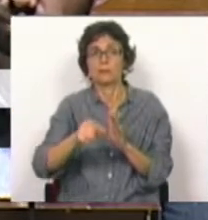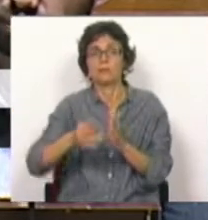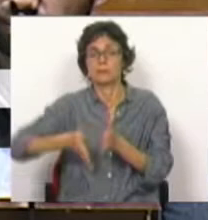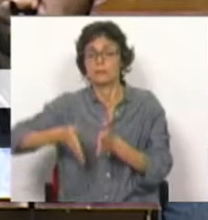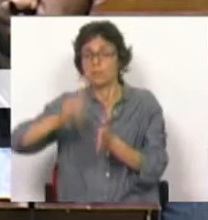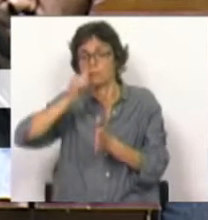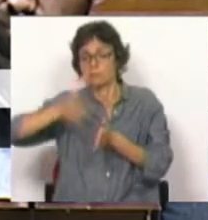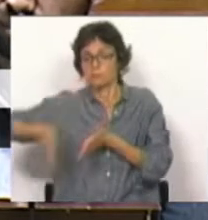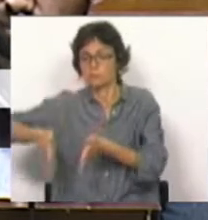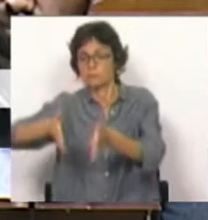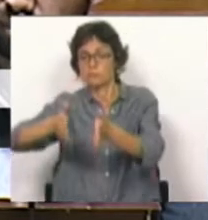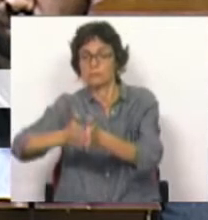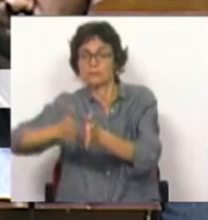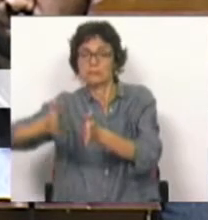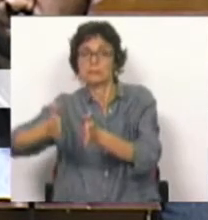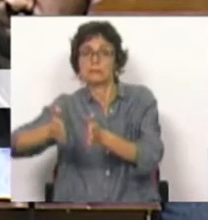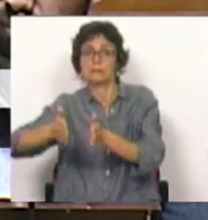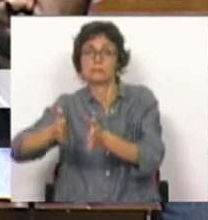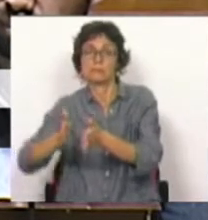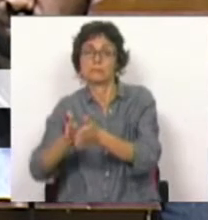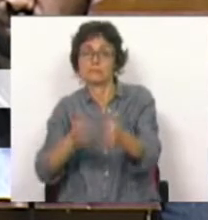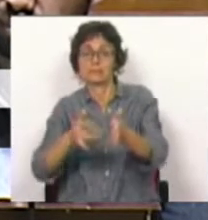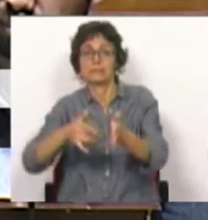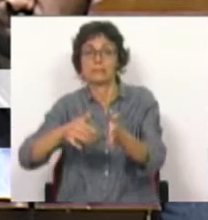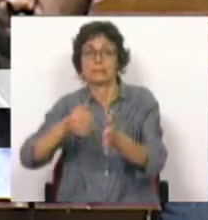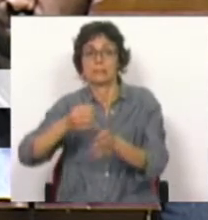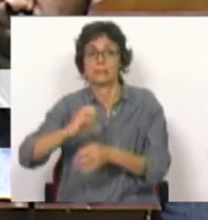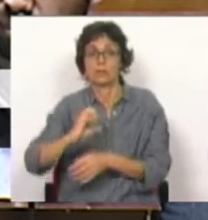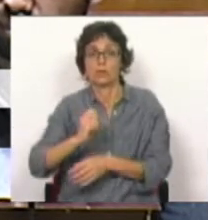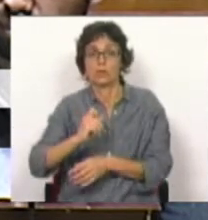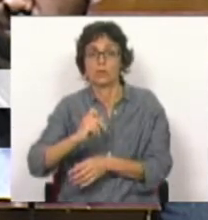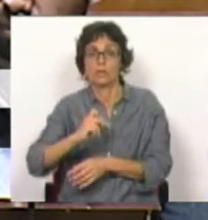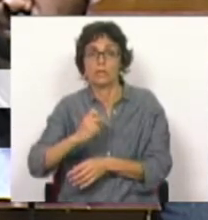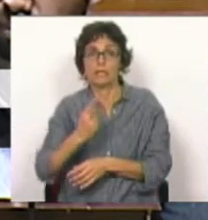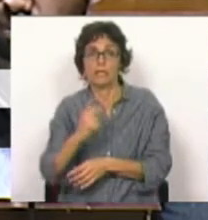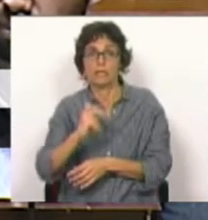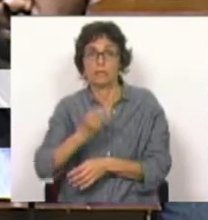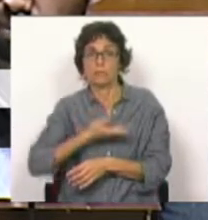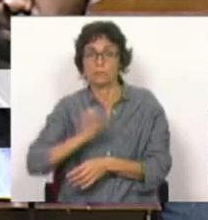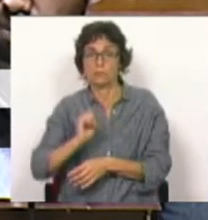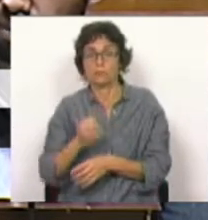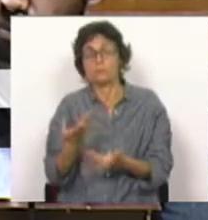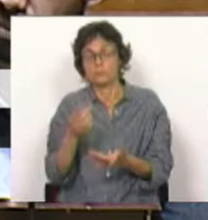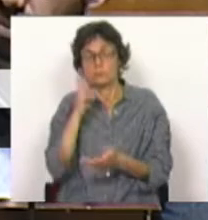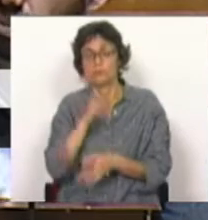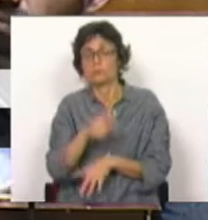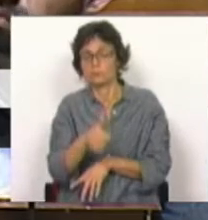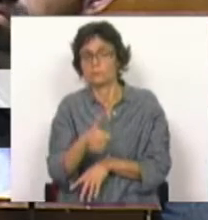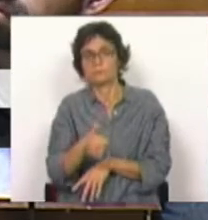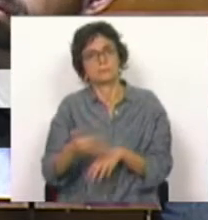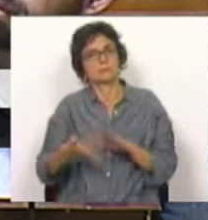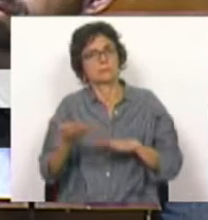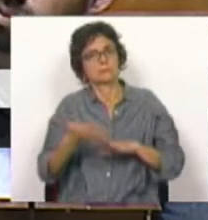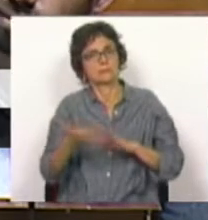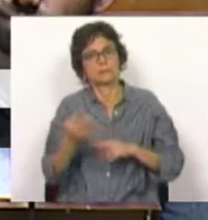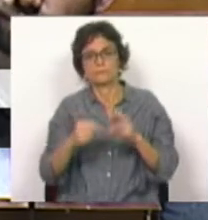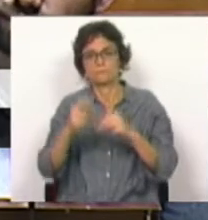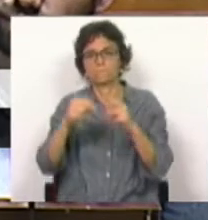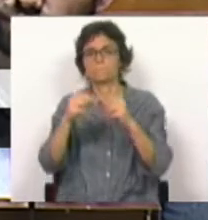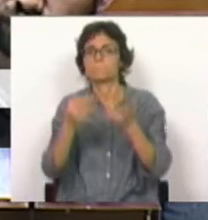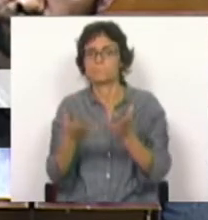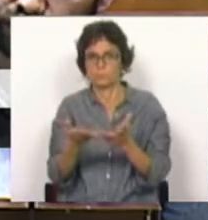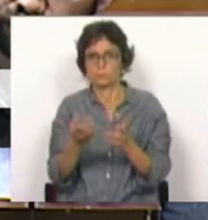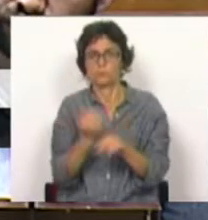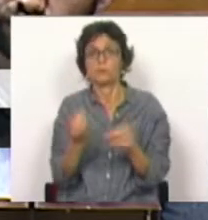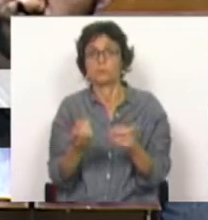do rio Cávado, tem sido preterida relativamente a medidas absolutamente necessárias de uma instalação de uma infraestrutura escolar que